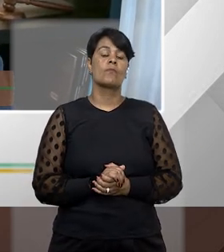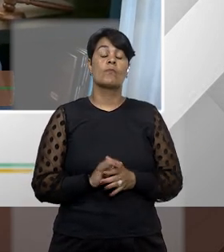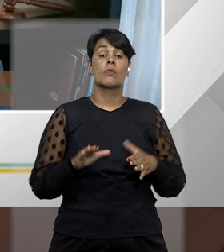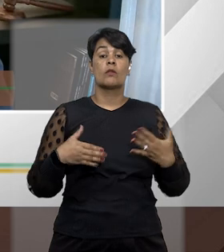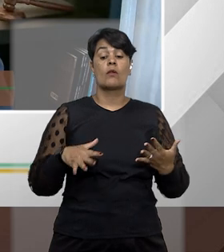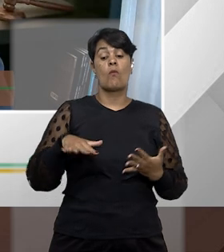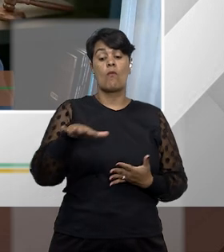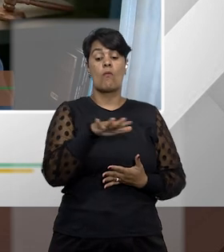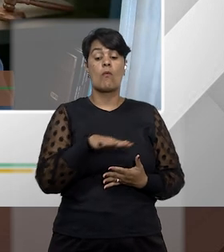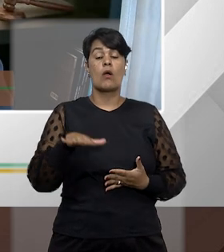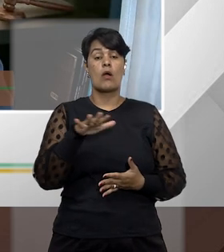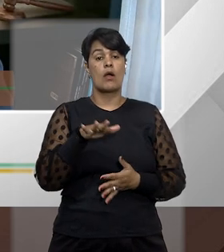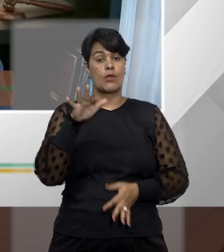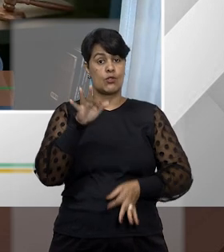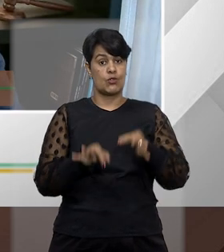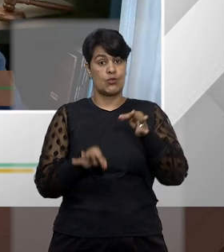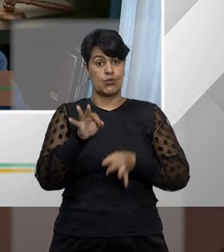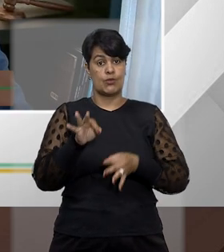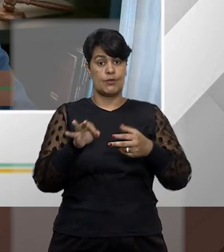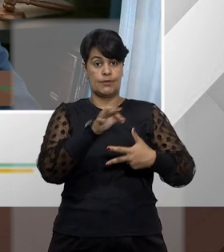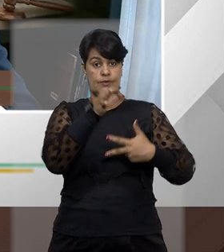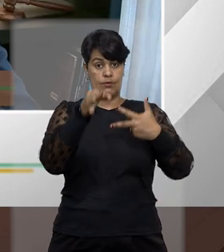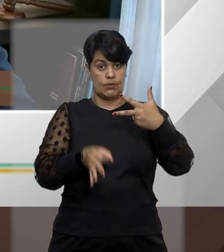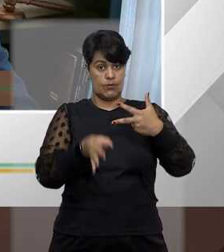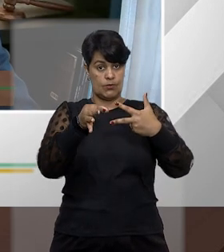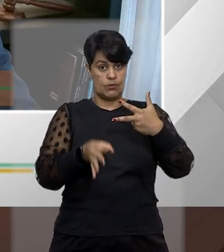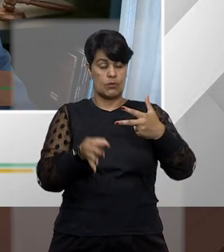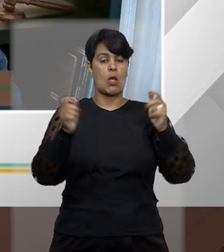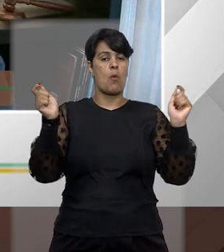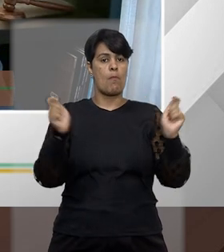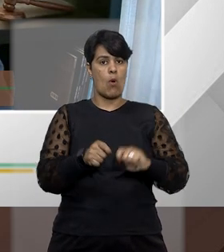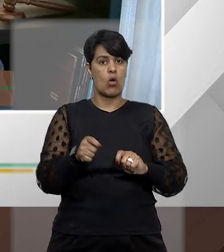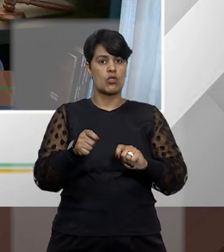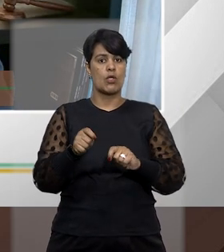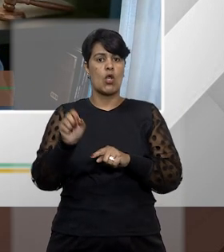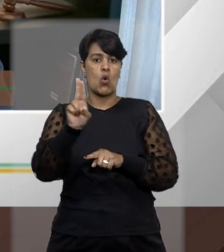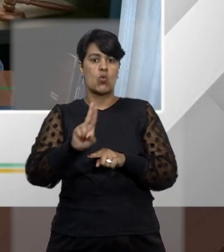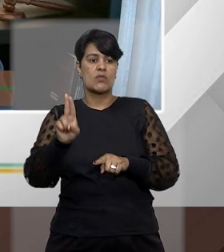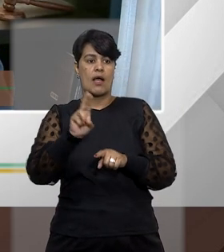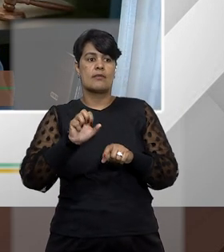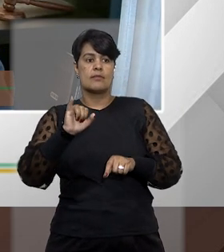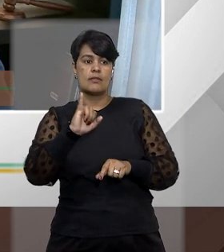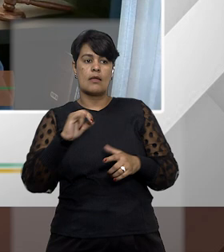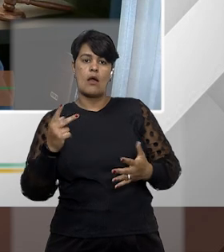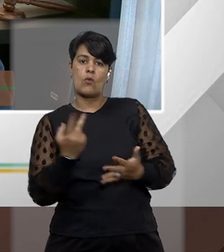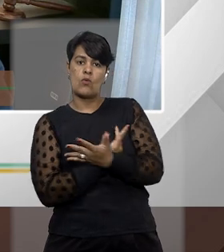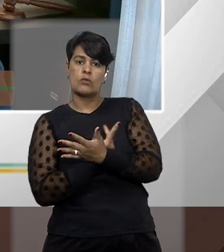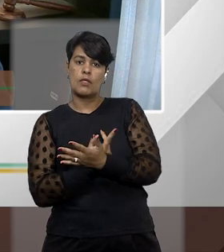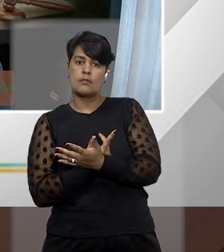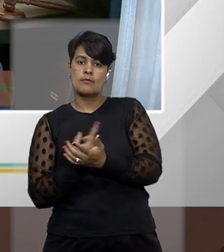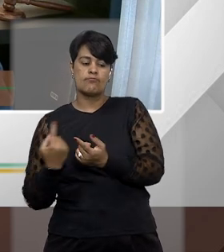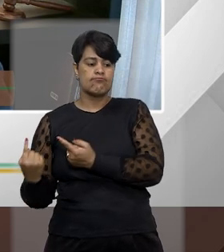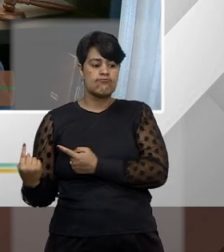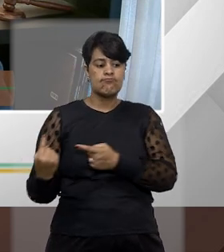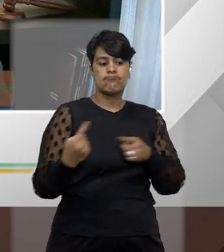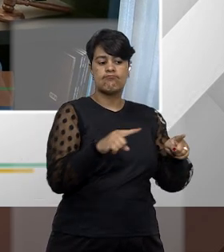poder judiciário, ele possa impugnar, ele possa atacar atos ilegais do poder público.